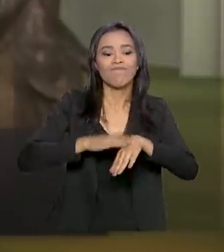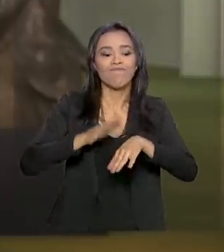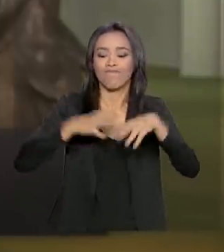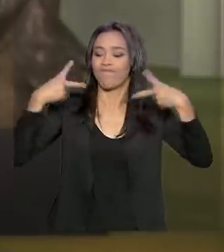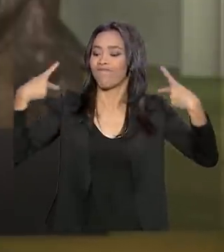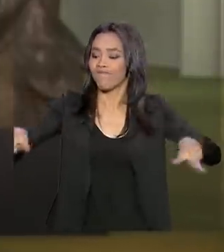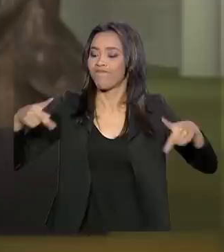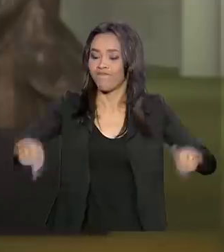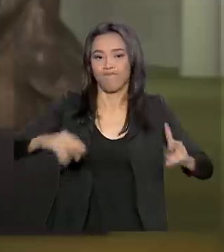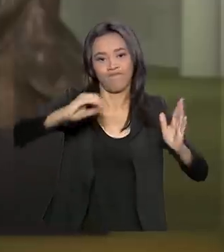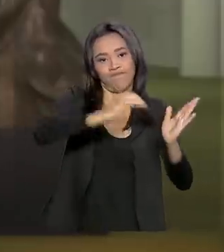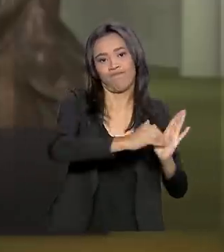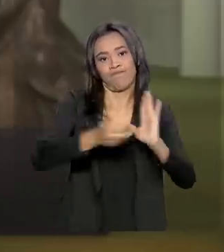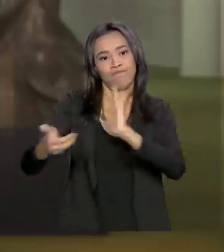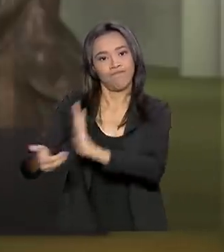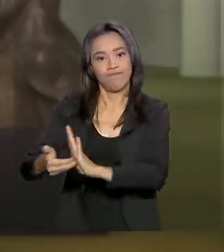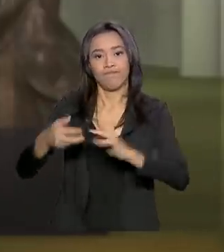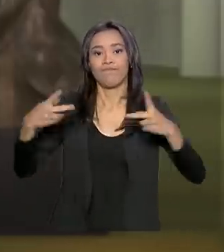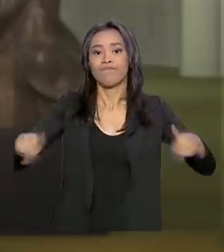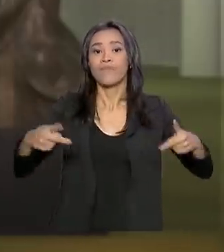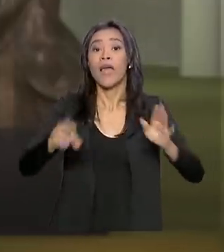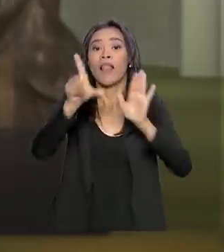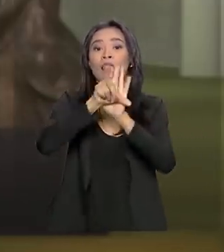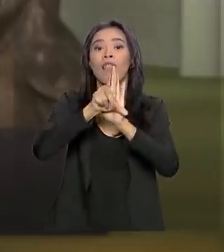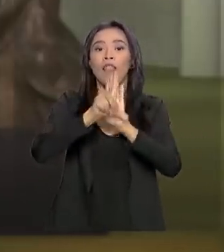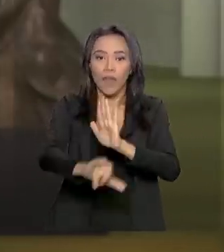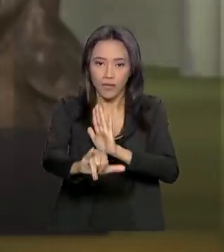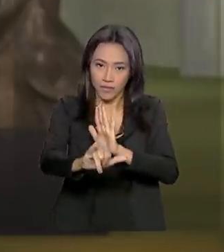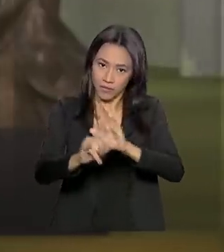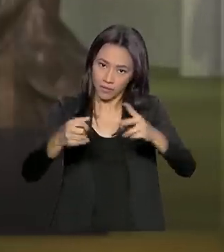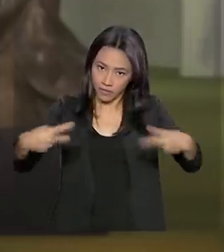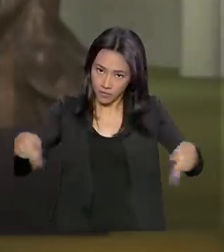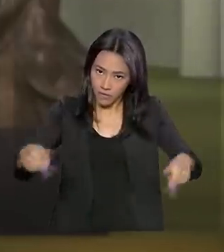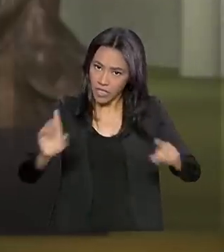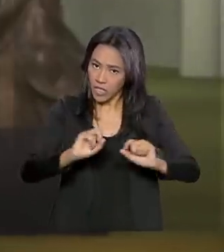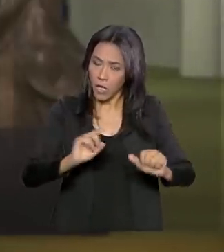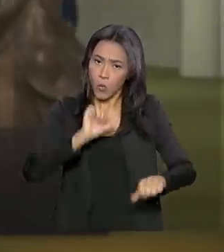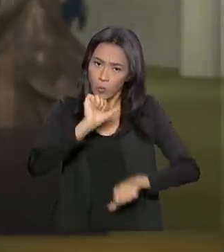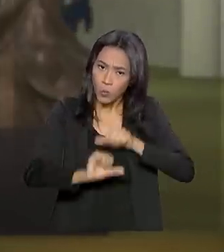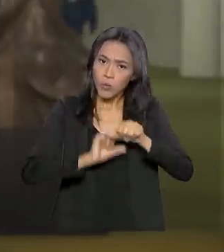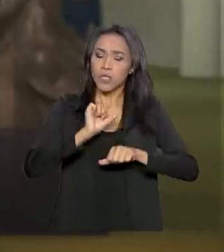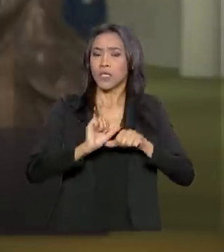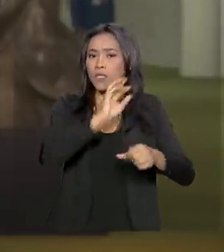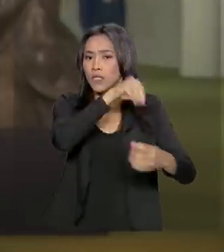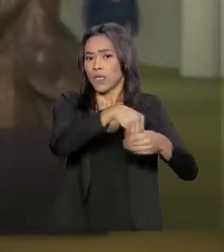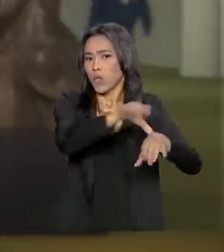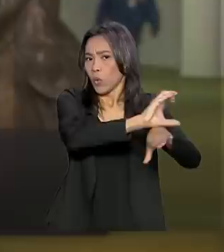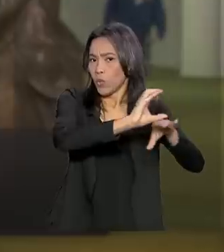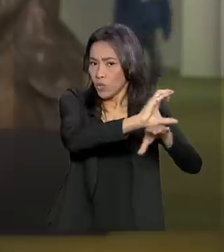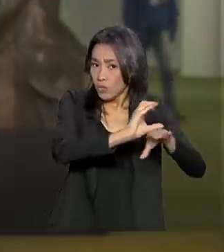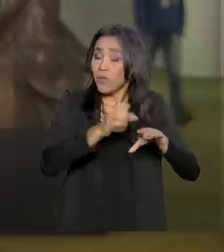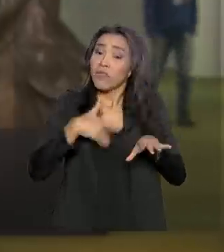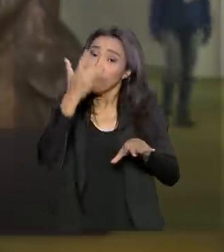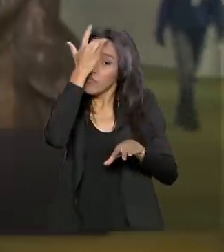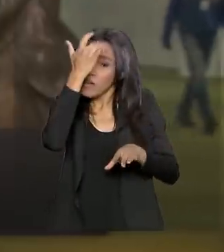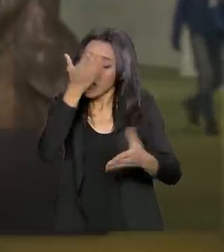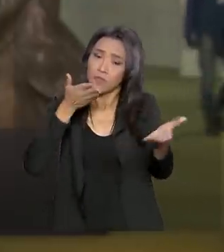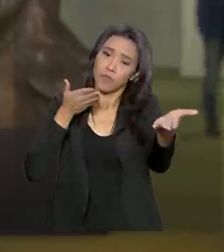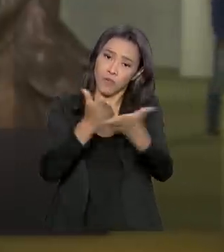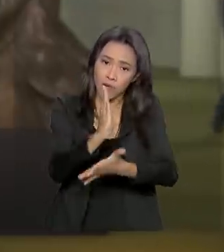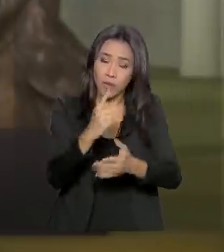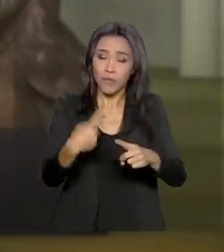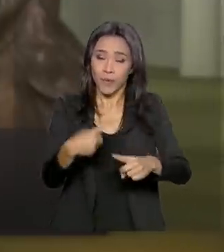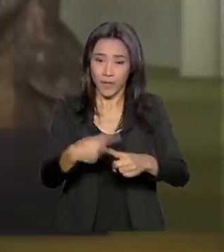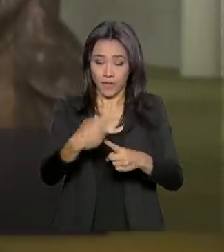Legislativas com aprovação de leis ordinárias e não por mudança constitucional, o que acabaria facilitando aí essa aprovação, já que o quórum